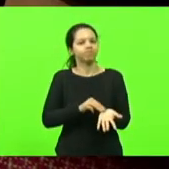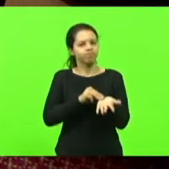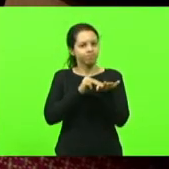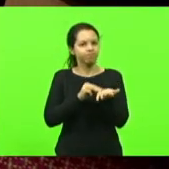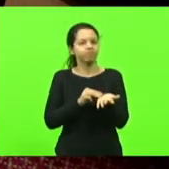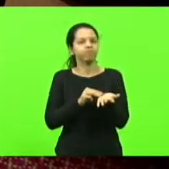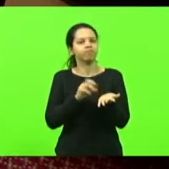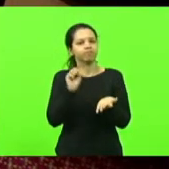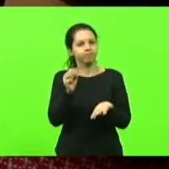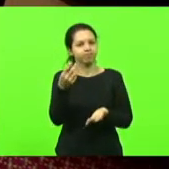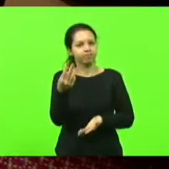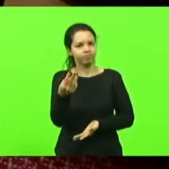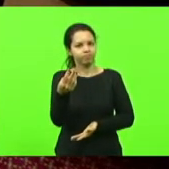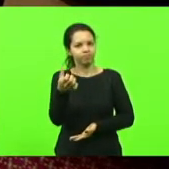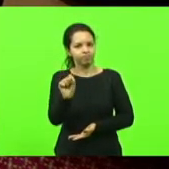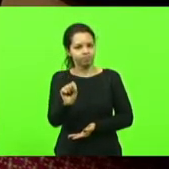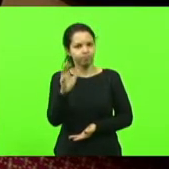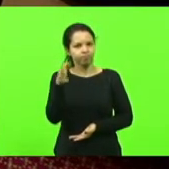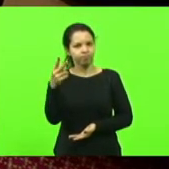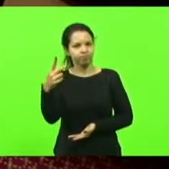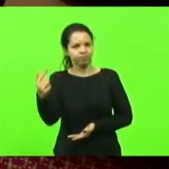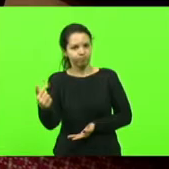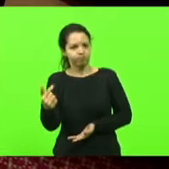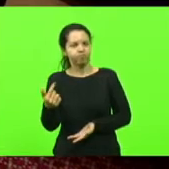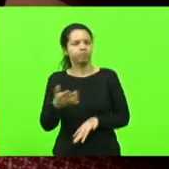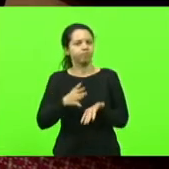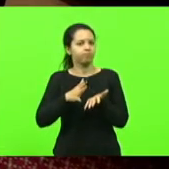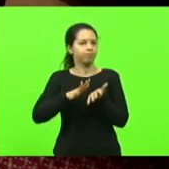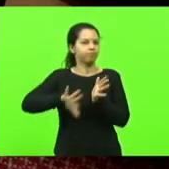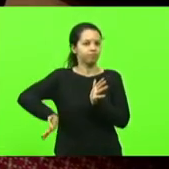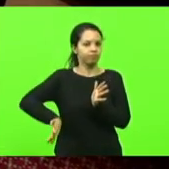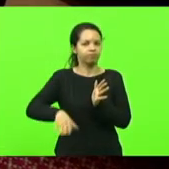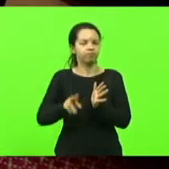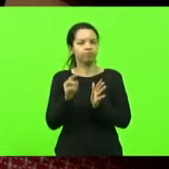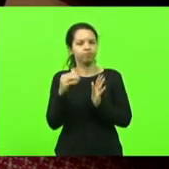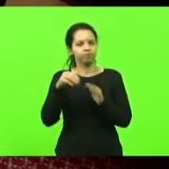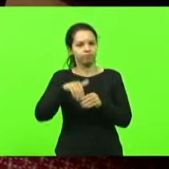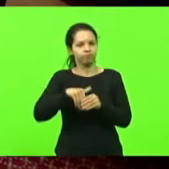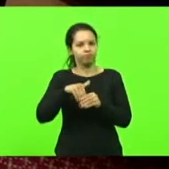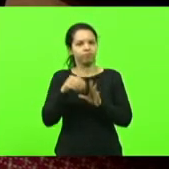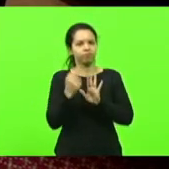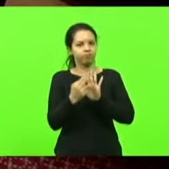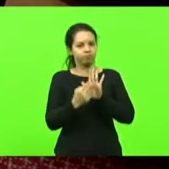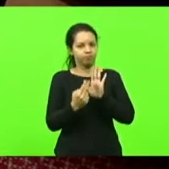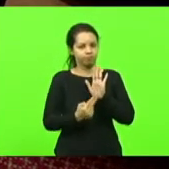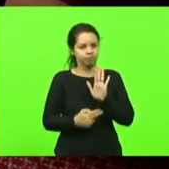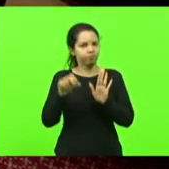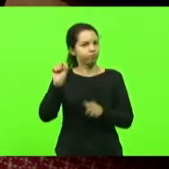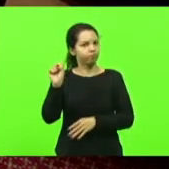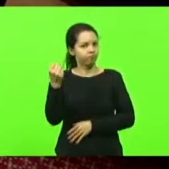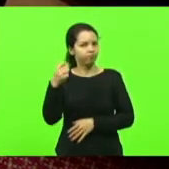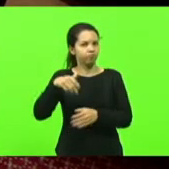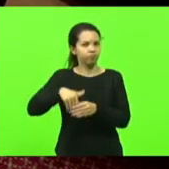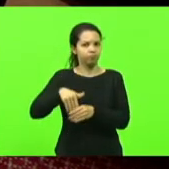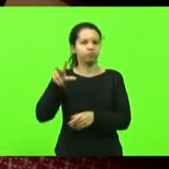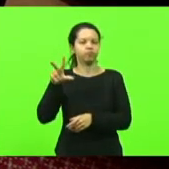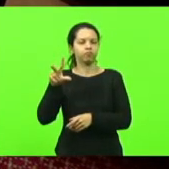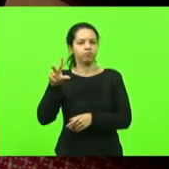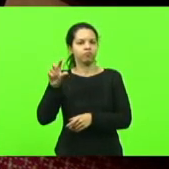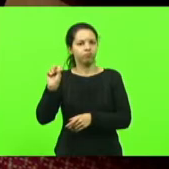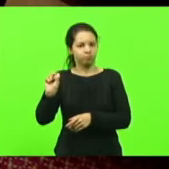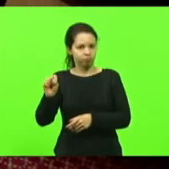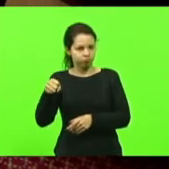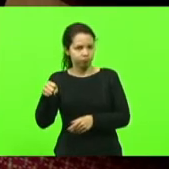rejeitada por votação nominal. Com o seguinte resultado. 8 votos sim, 14